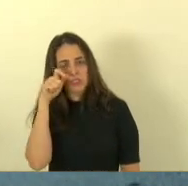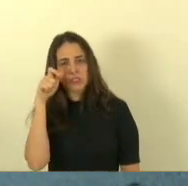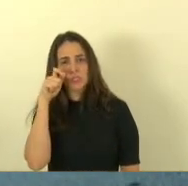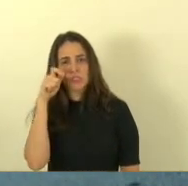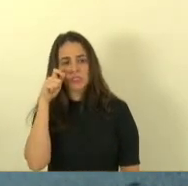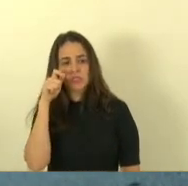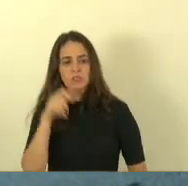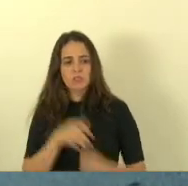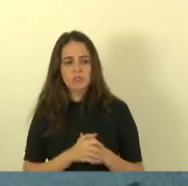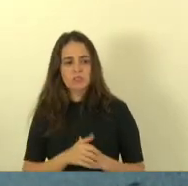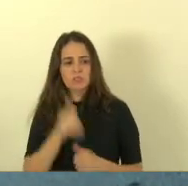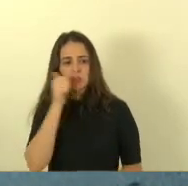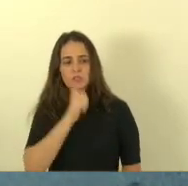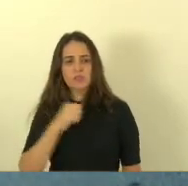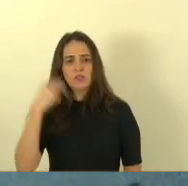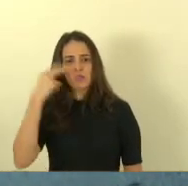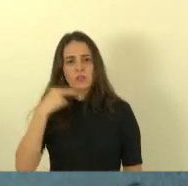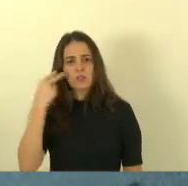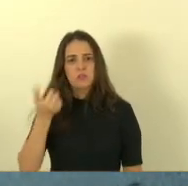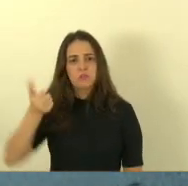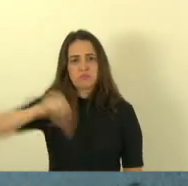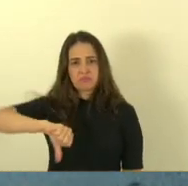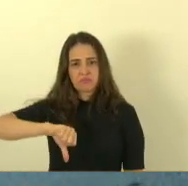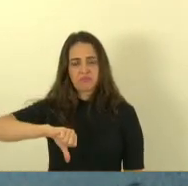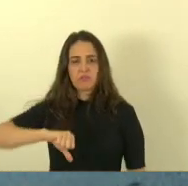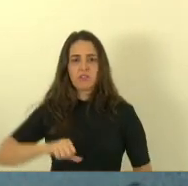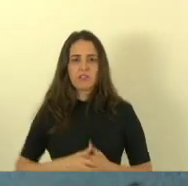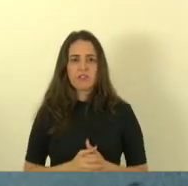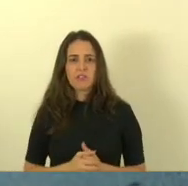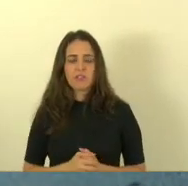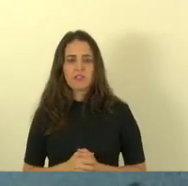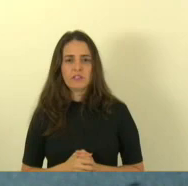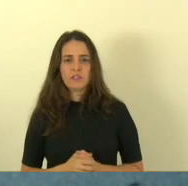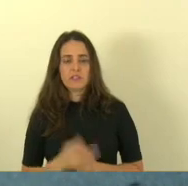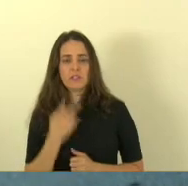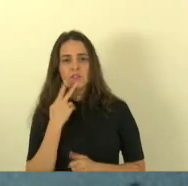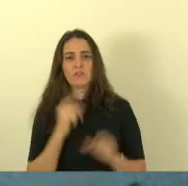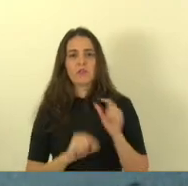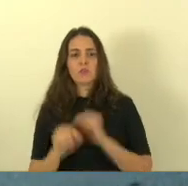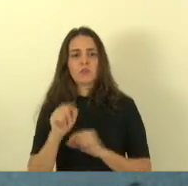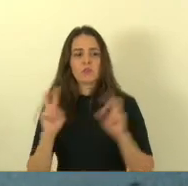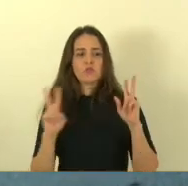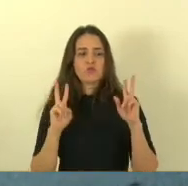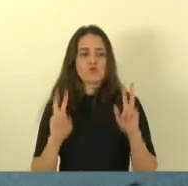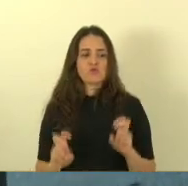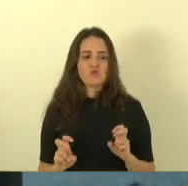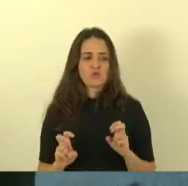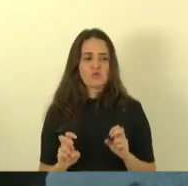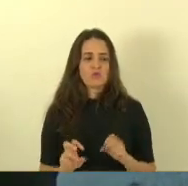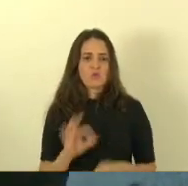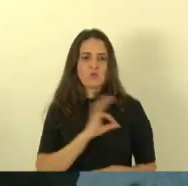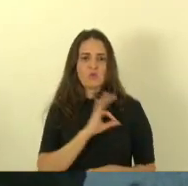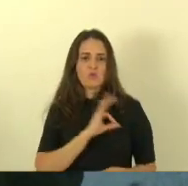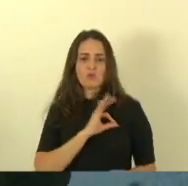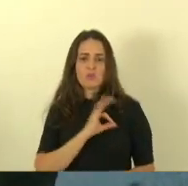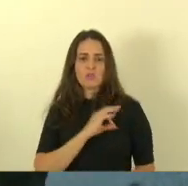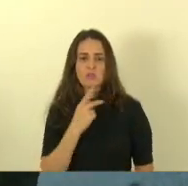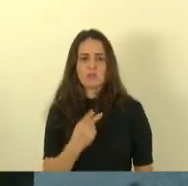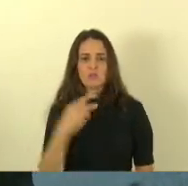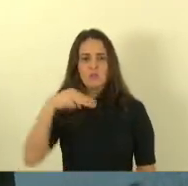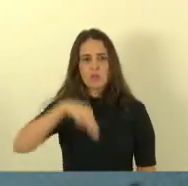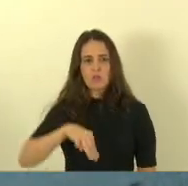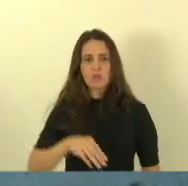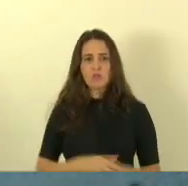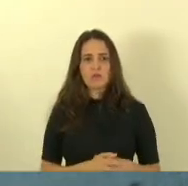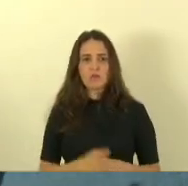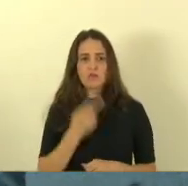dessa vereadora desqualificada quando ela fala da nossa instituição polícia militar que